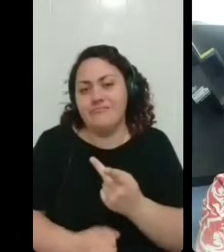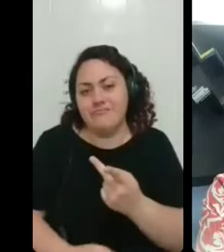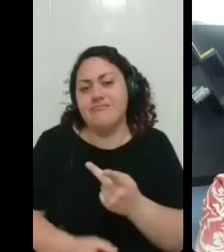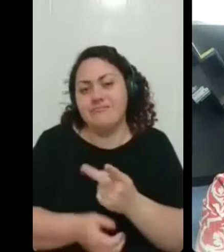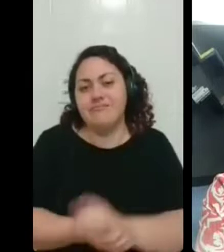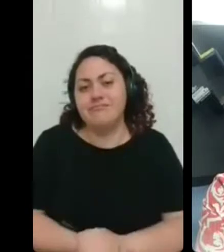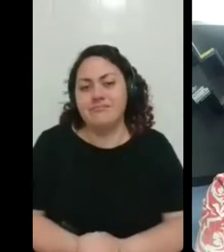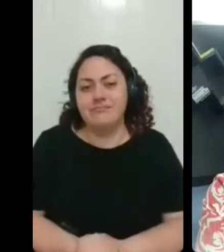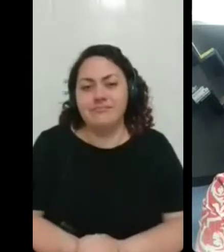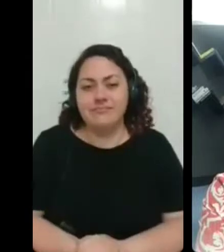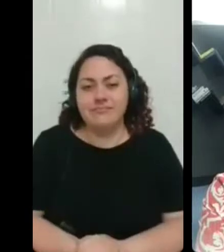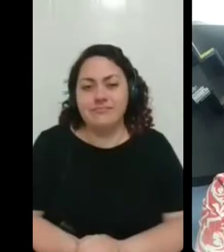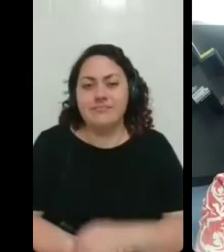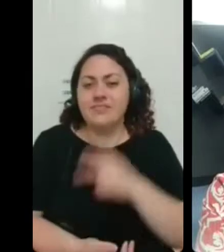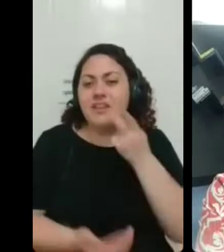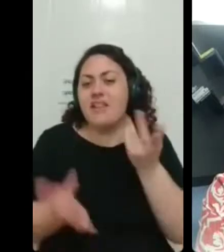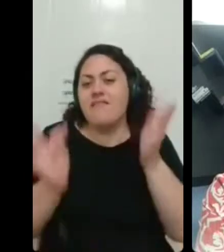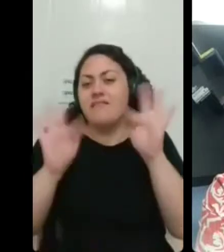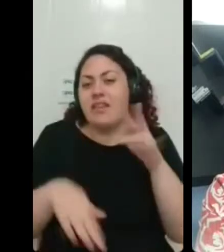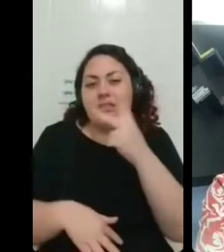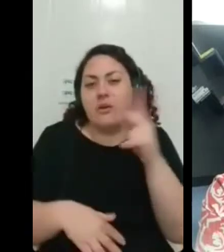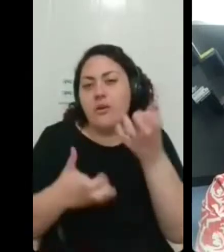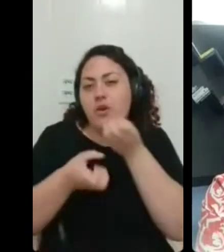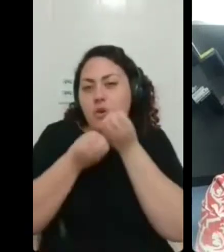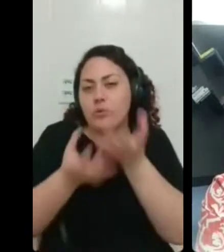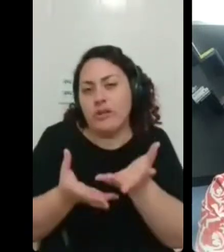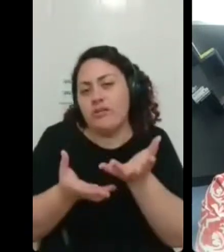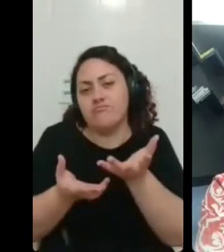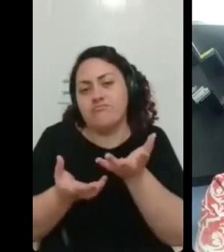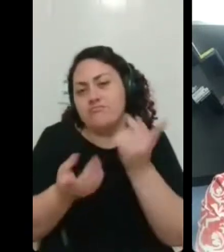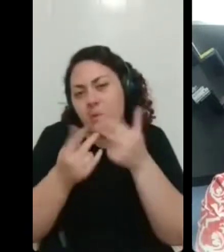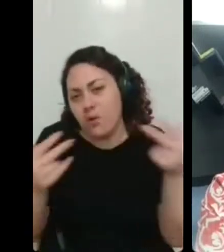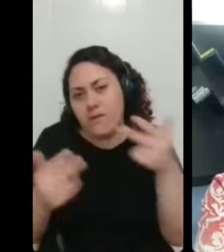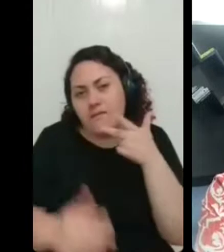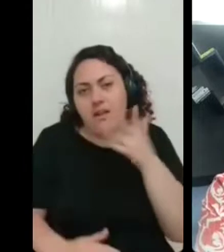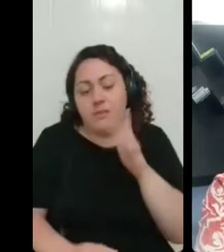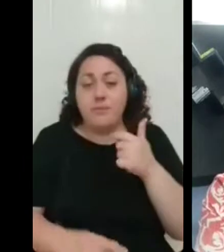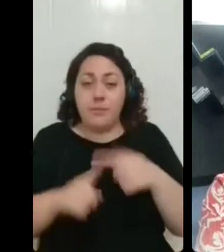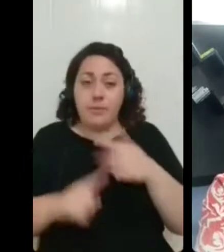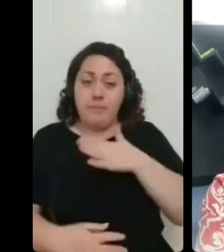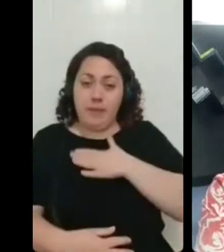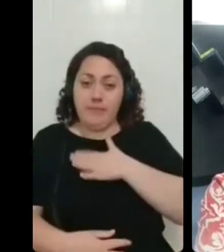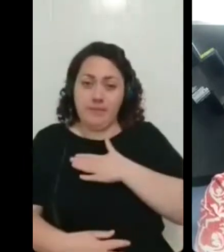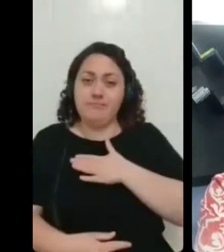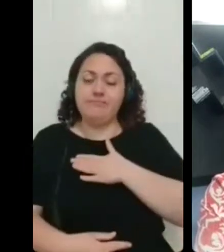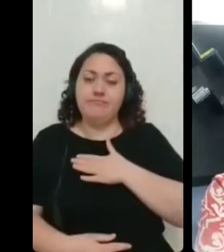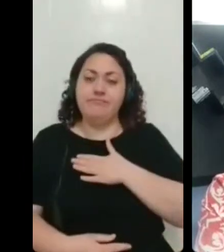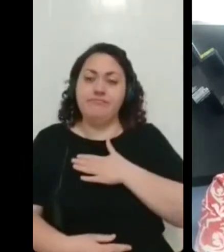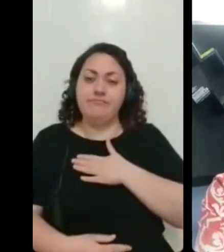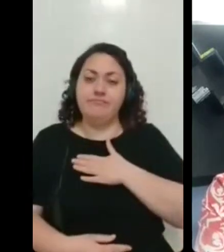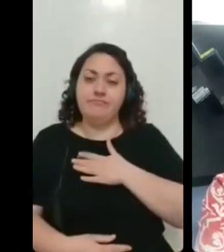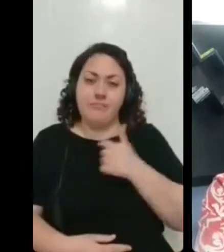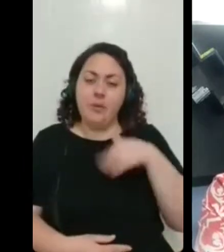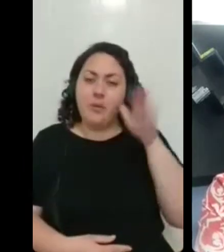fechamento pro pessoal dentro de... Eu, assim, quero só como escutando